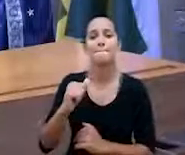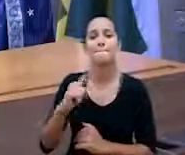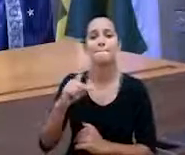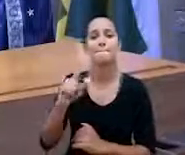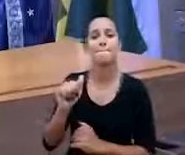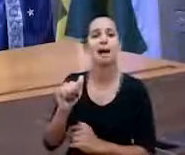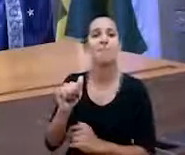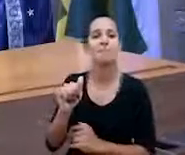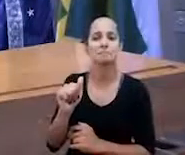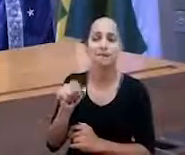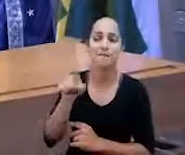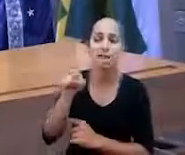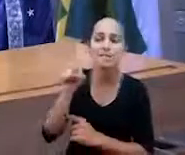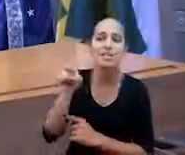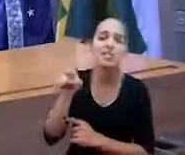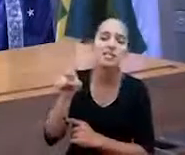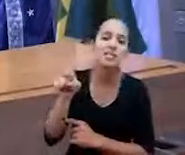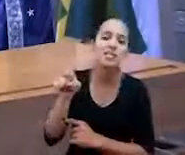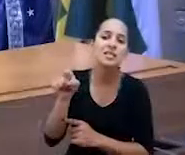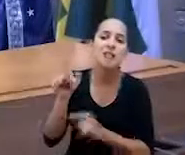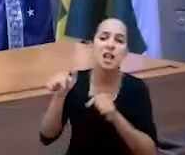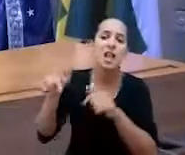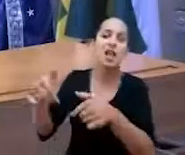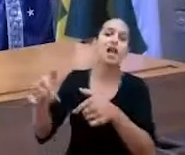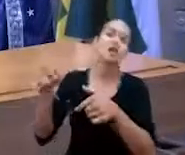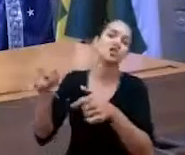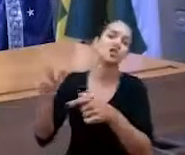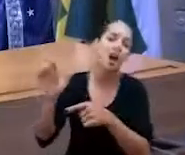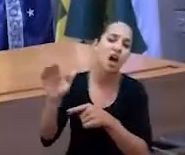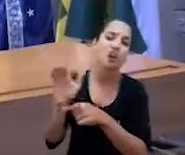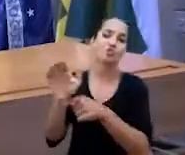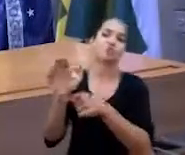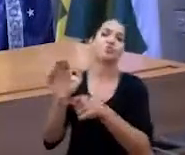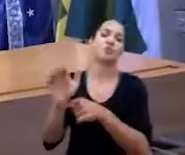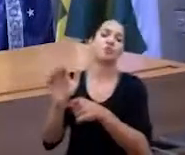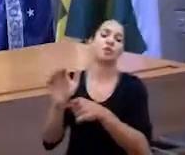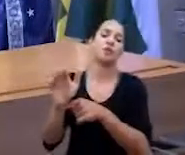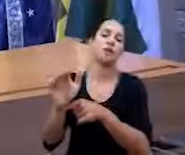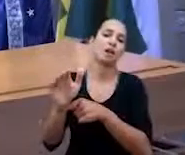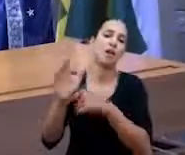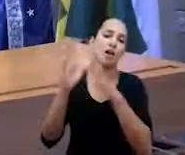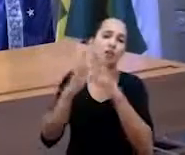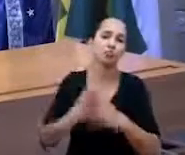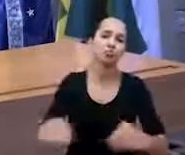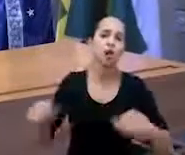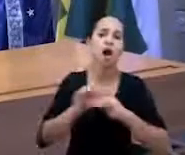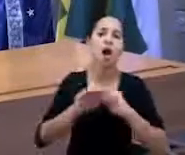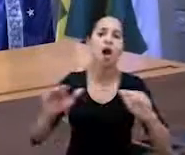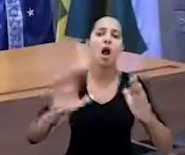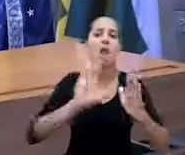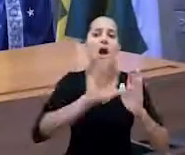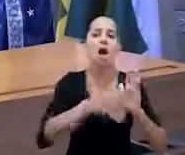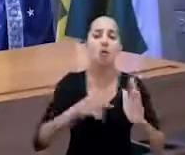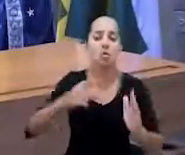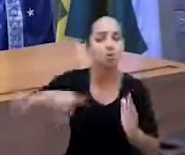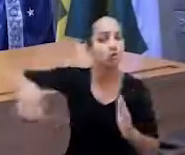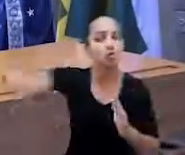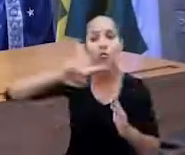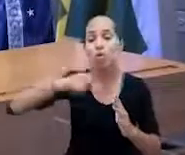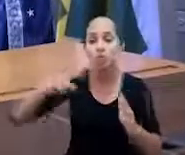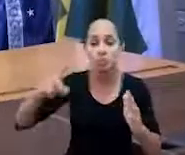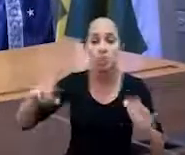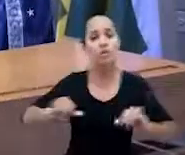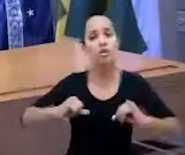Vê se o Papa dá um jeito nesse roubo que nós, do Distrito Federal, somos vítima. Todo mundo, especialmente a classe média.